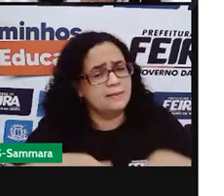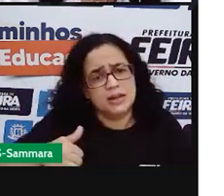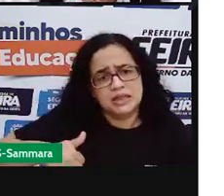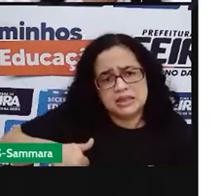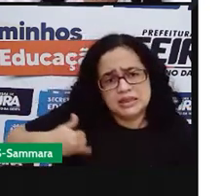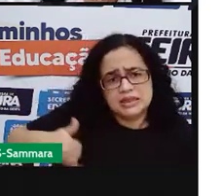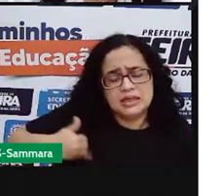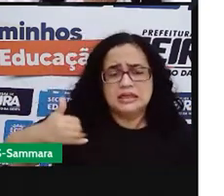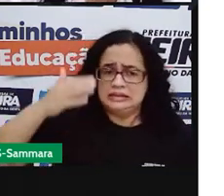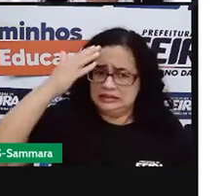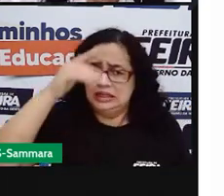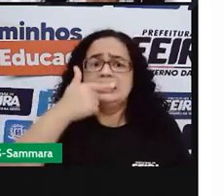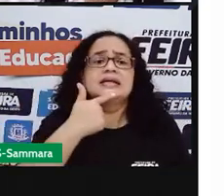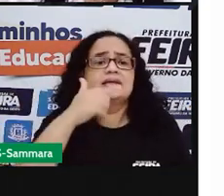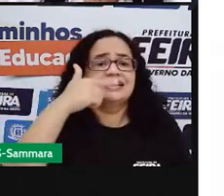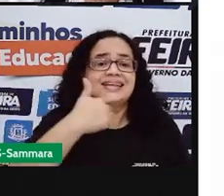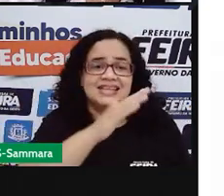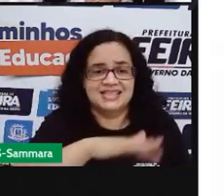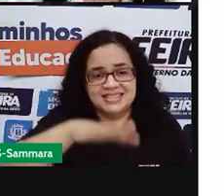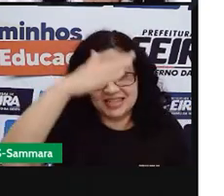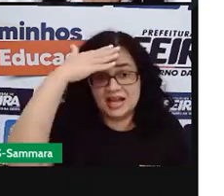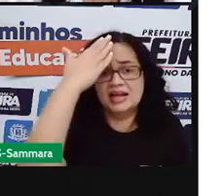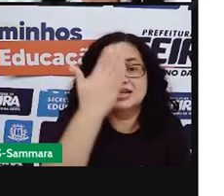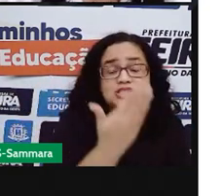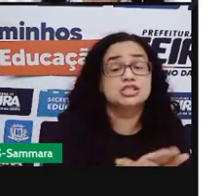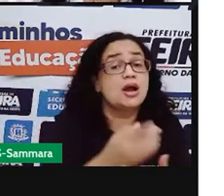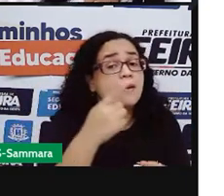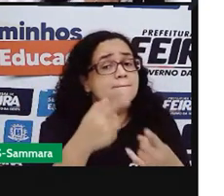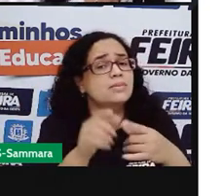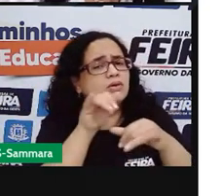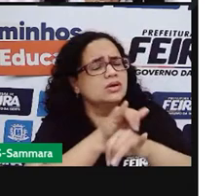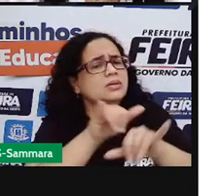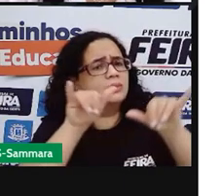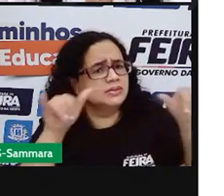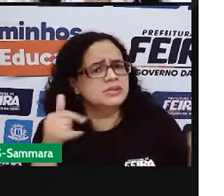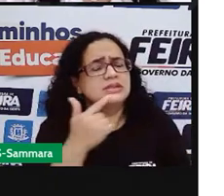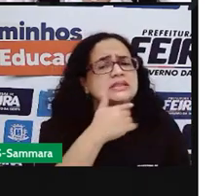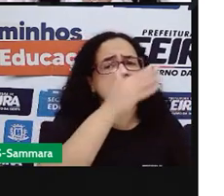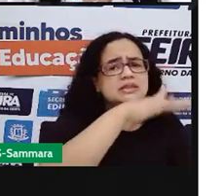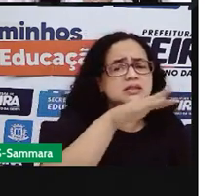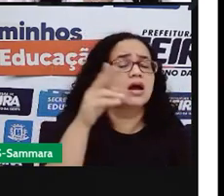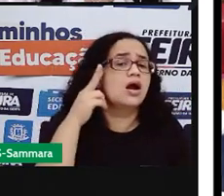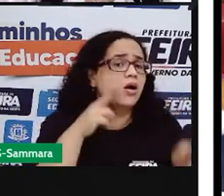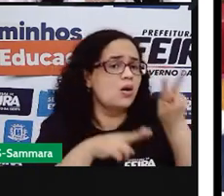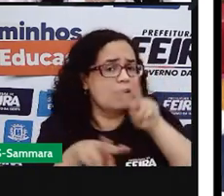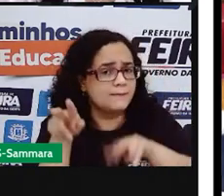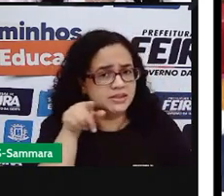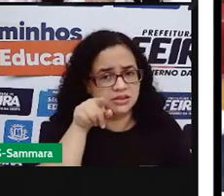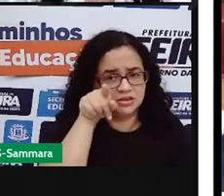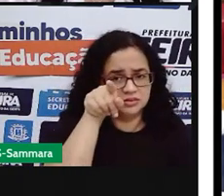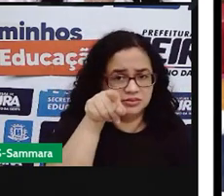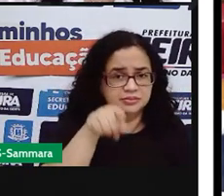a criança acredita nisso. Mas o que é publicidade infantil? Observe essas imagens.